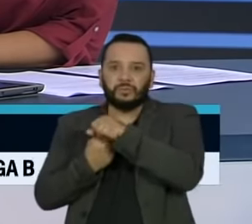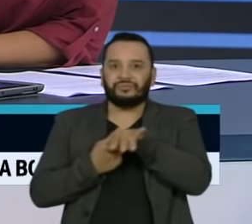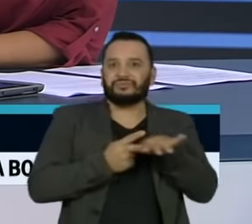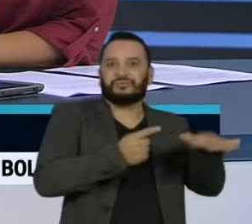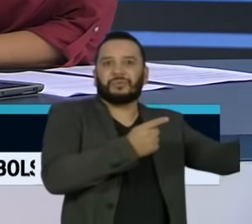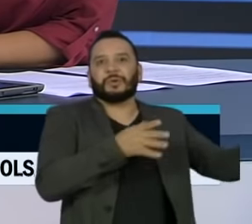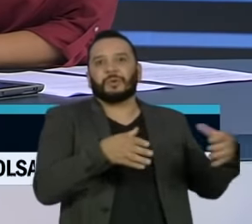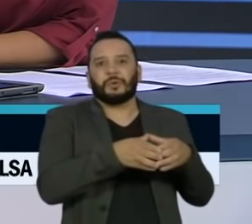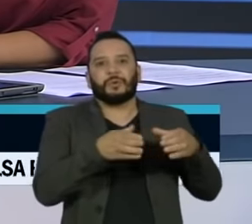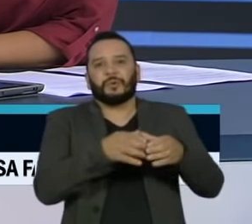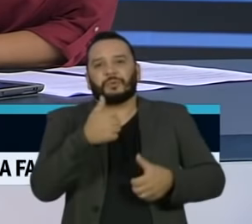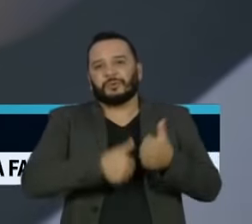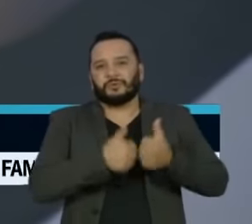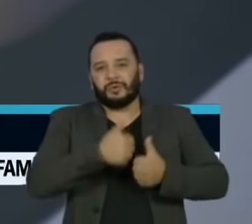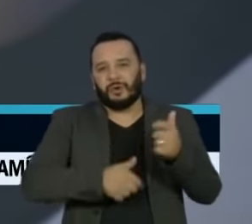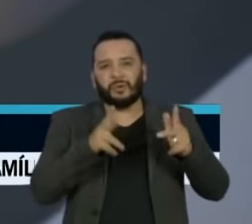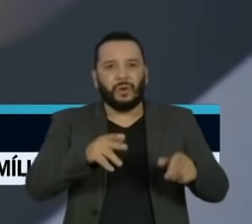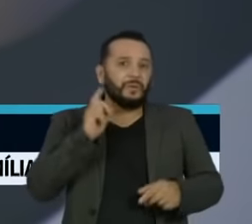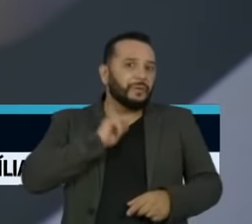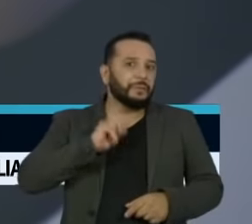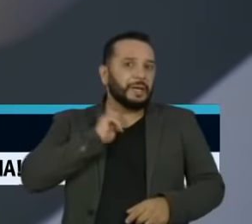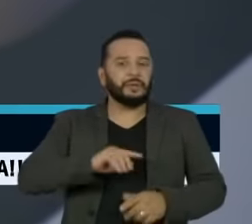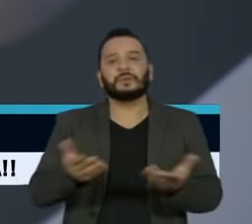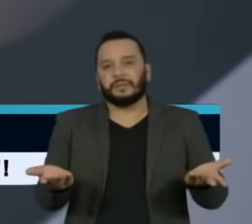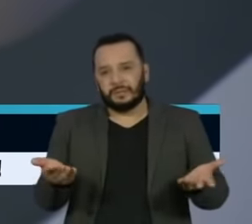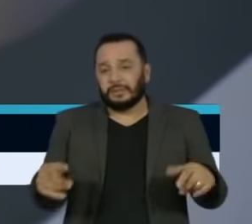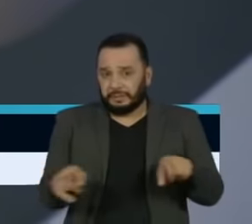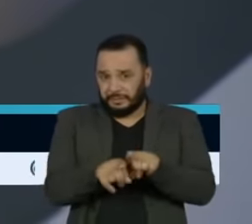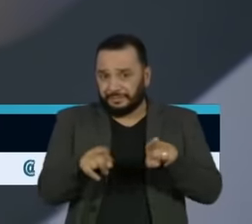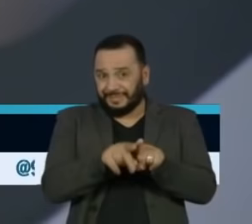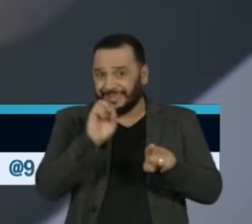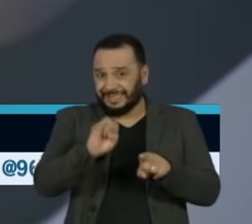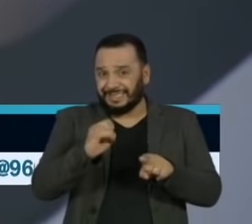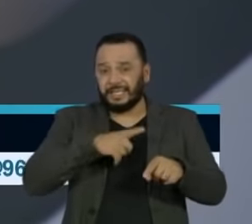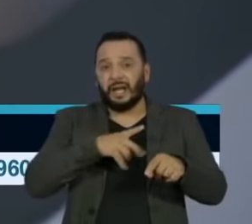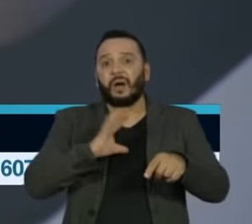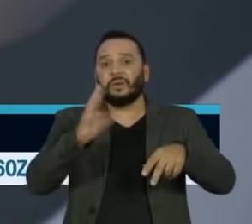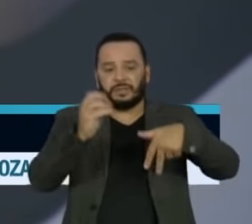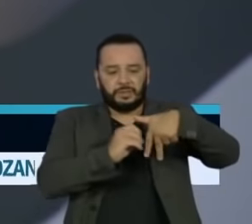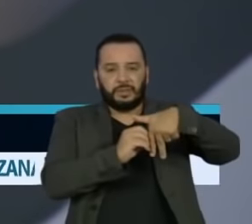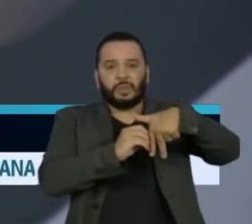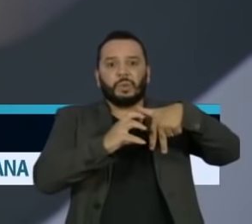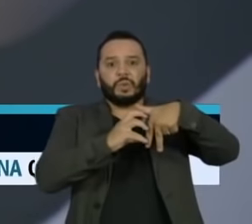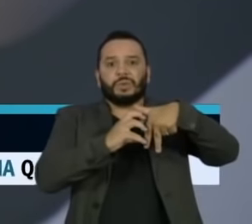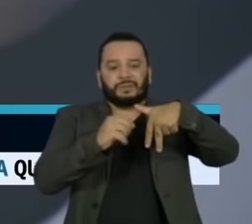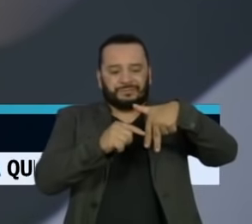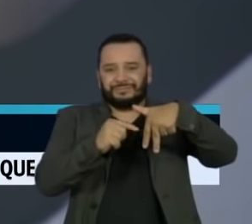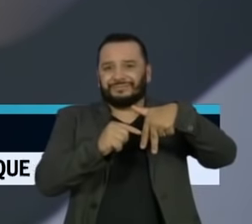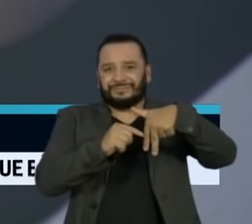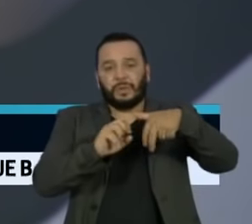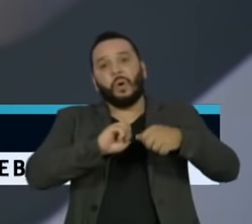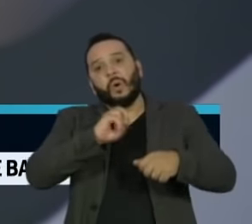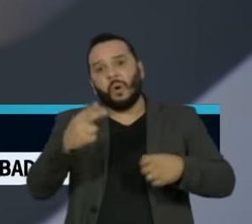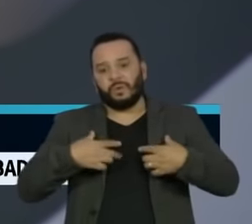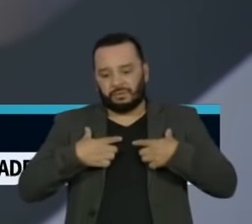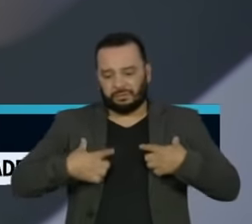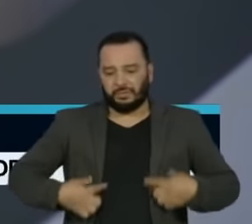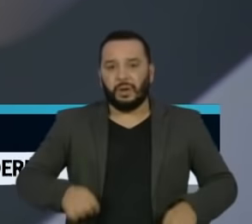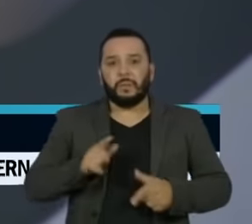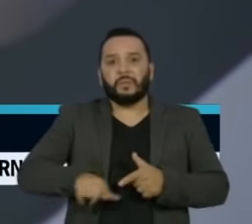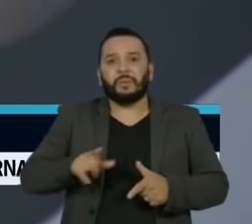alguma sequela como trombose, como uma perda de capacidade pulmonar, isso acaba com a carreira deles. E